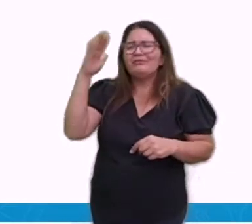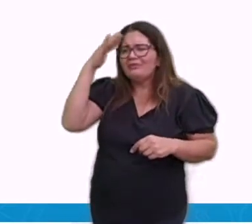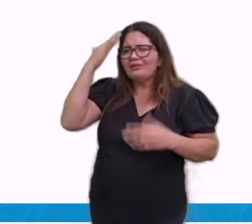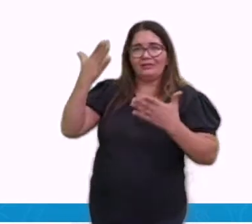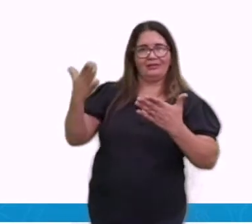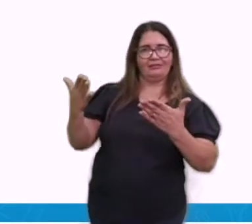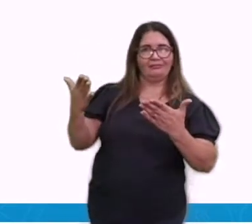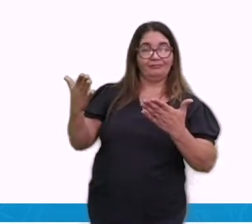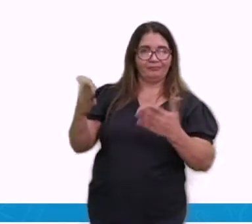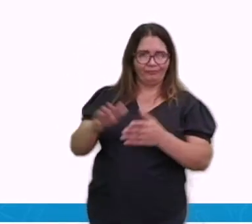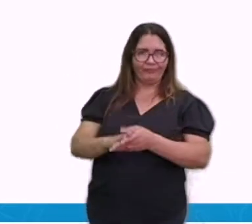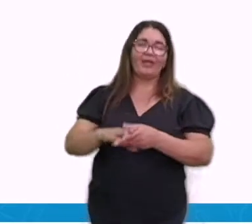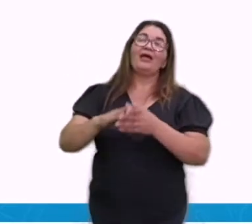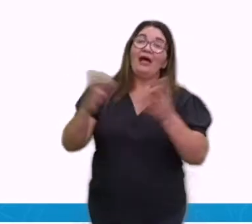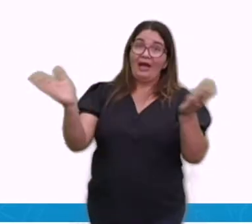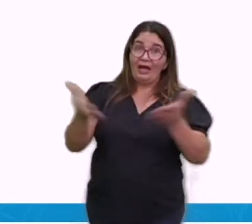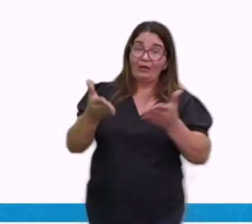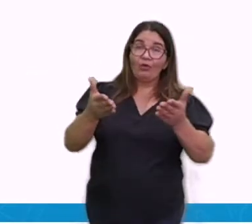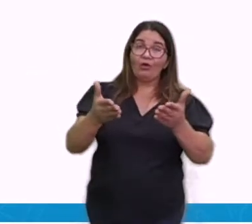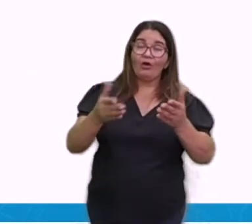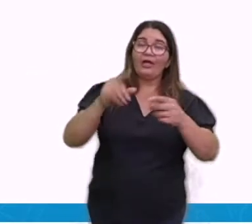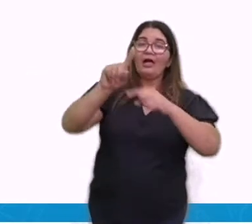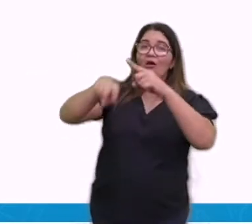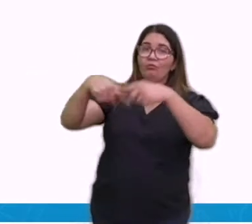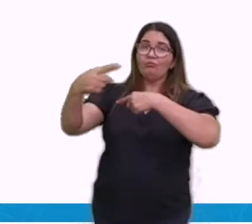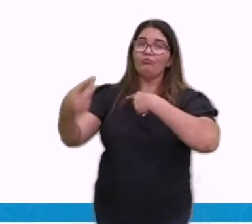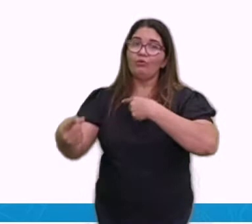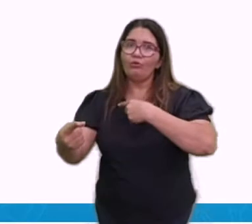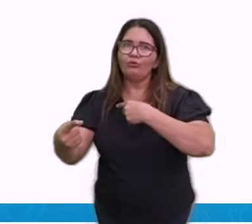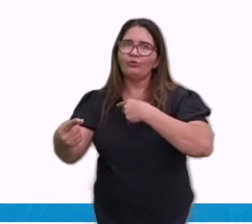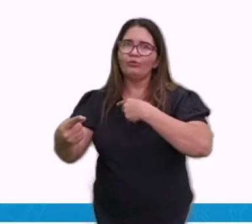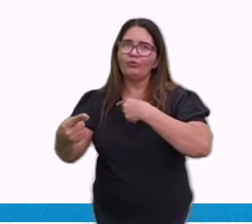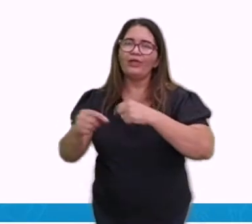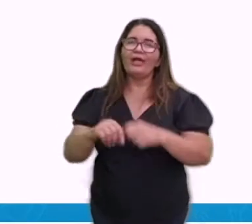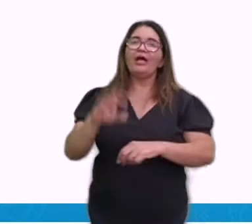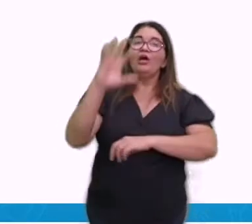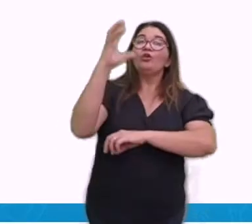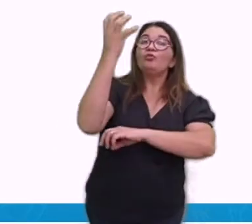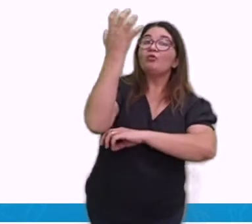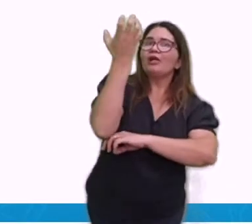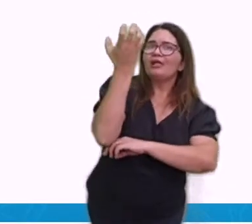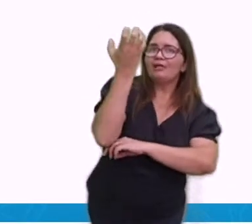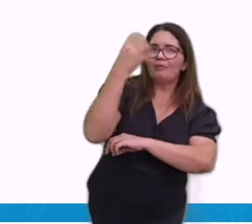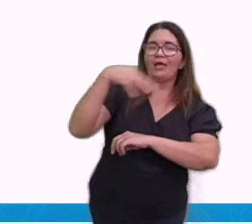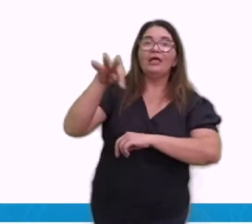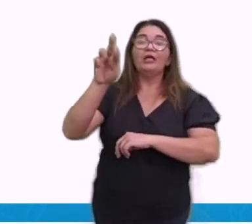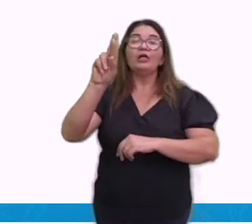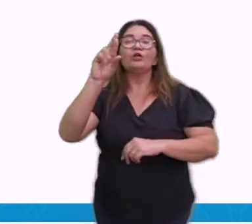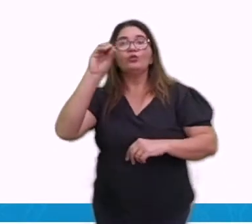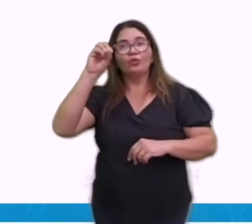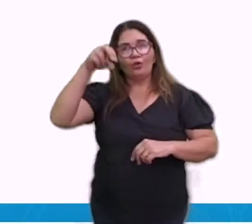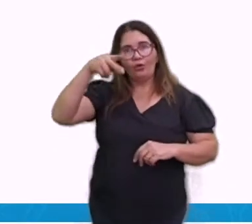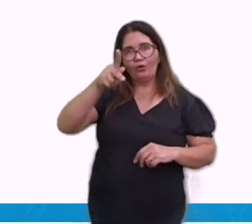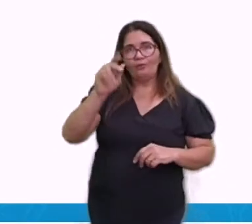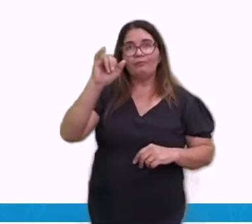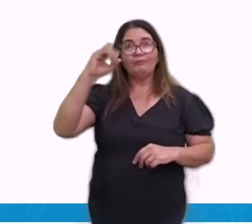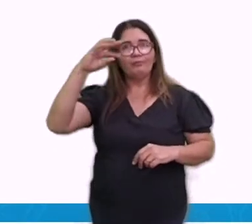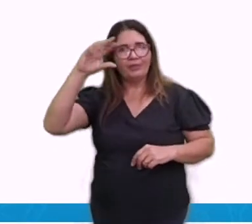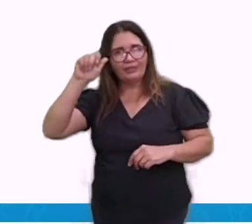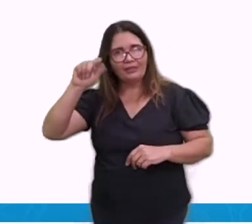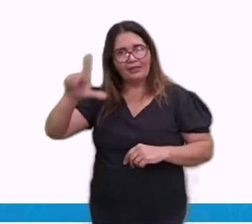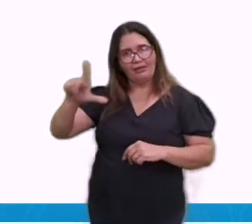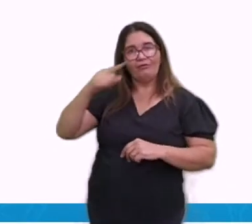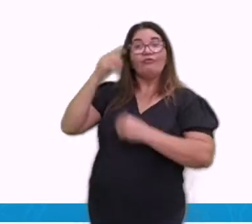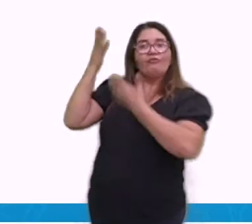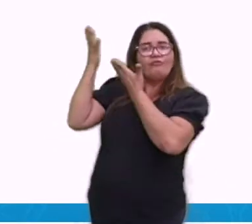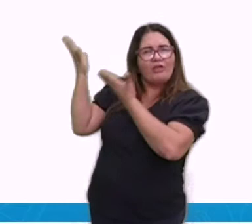Vamos então para o clima tropical. Tropical. Vamos ver como é que ele é diferente do equatorial? Olha lá. O inverno é